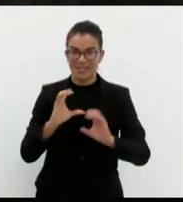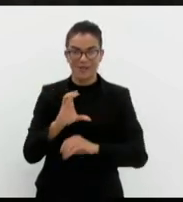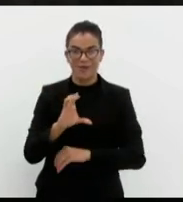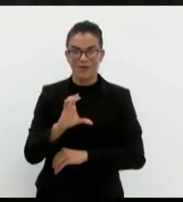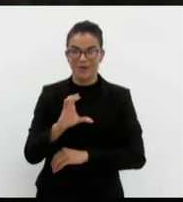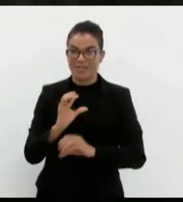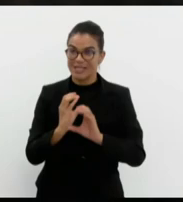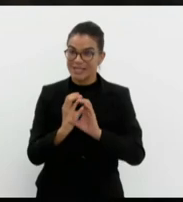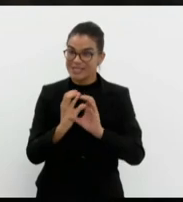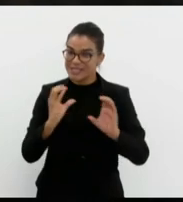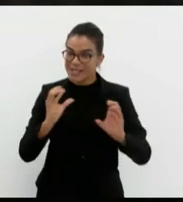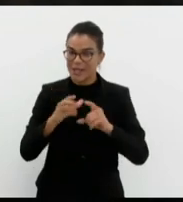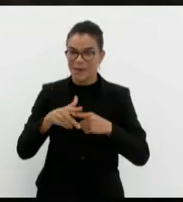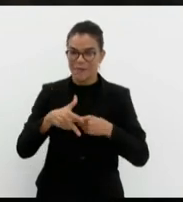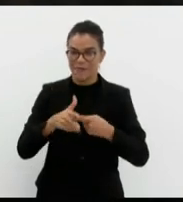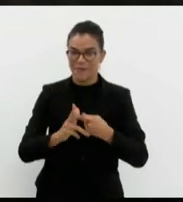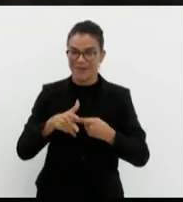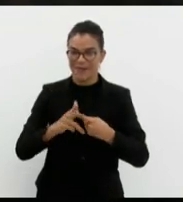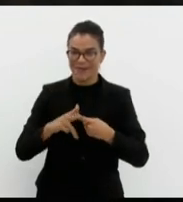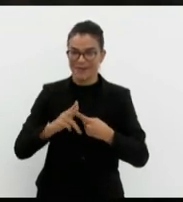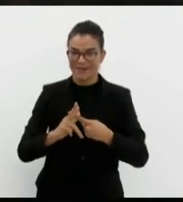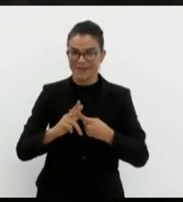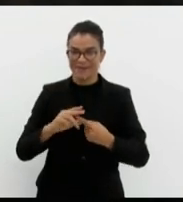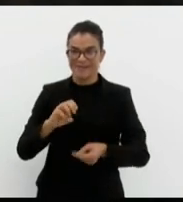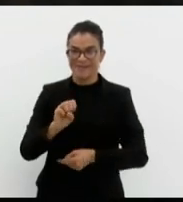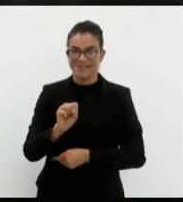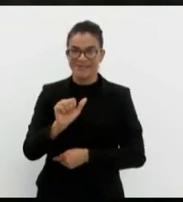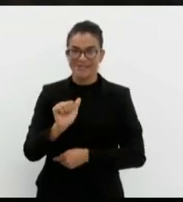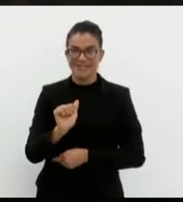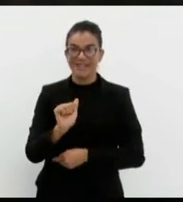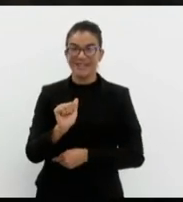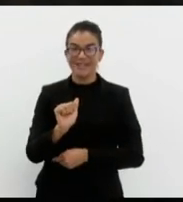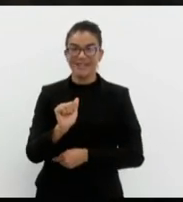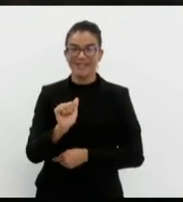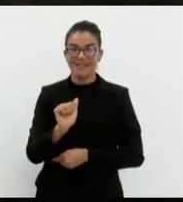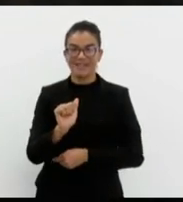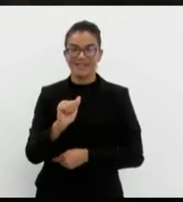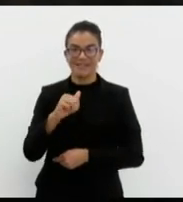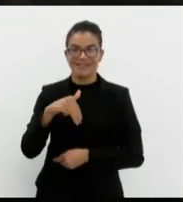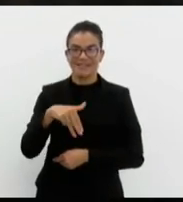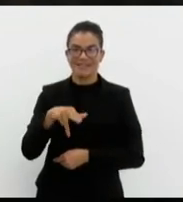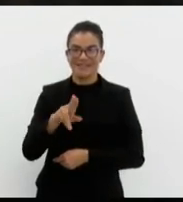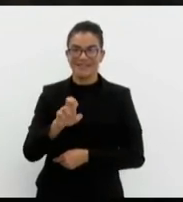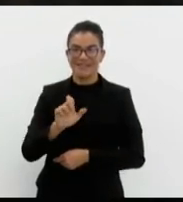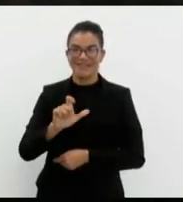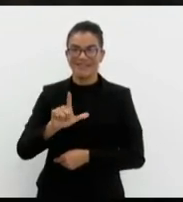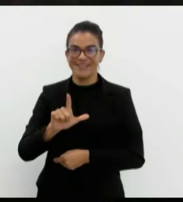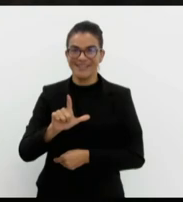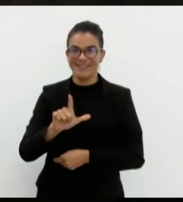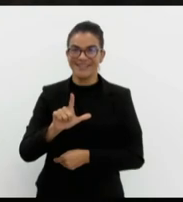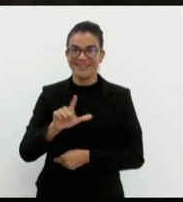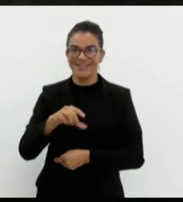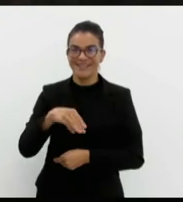não, mecânico, Samuel Malafaia, e o nosso